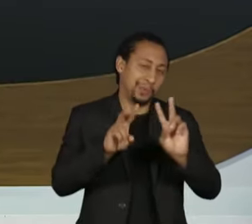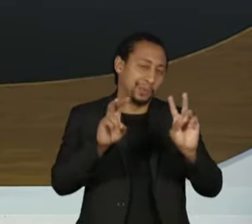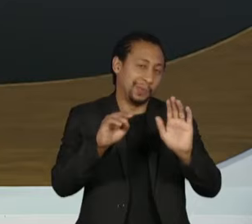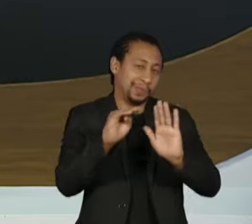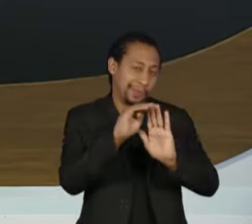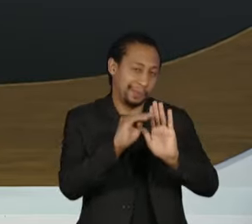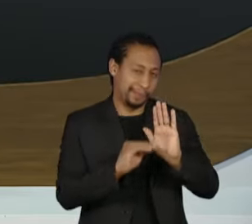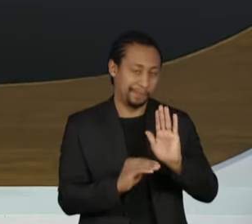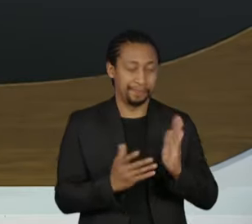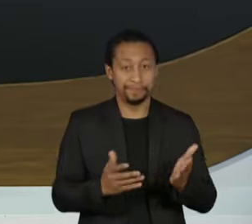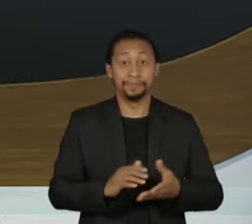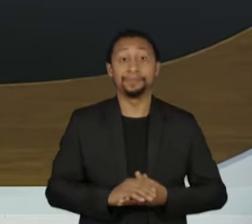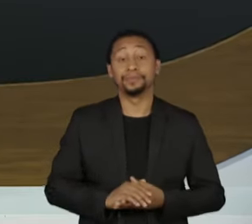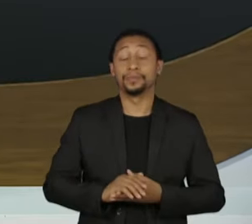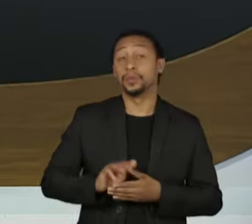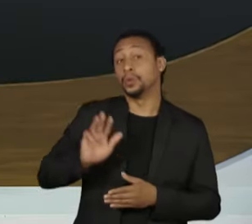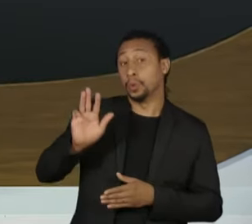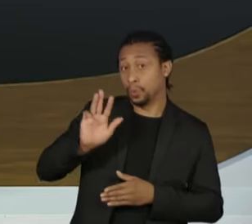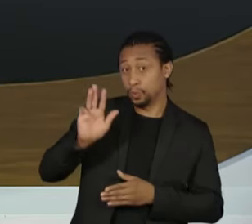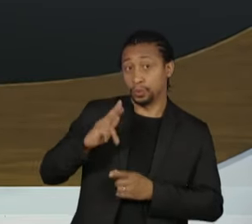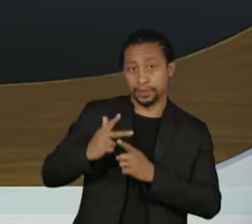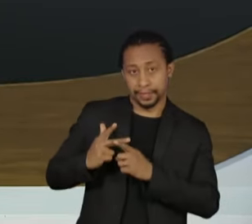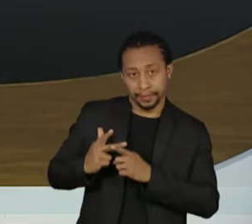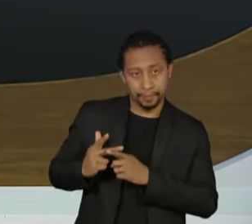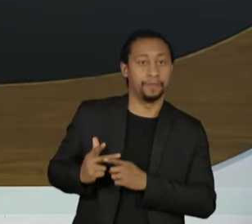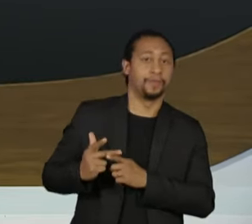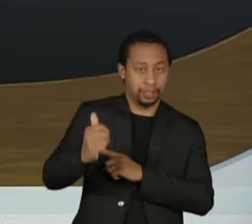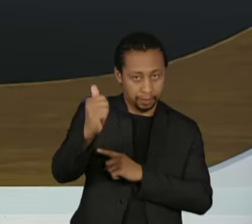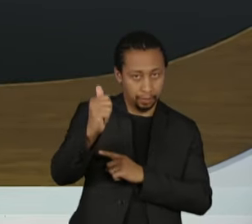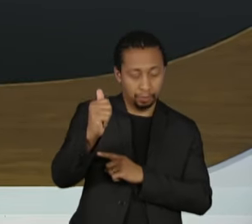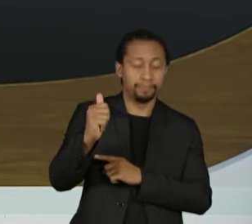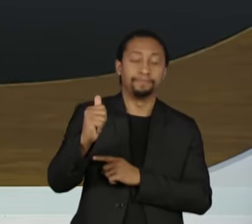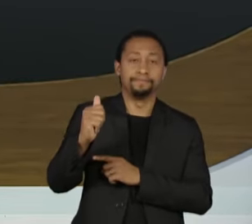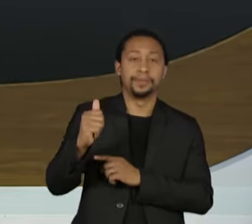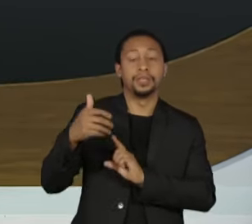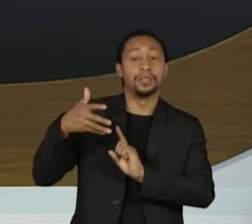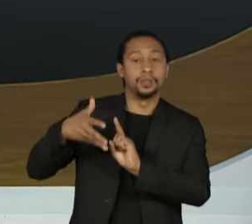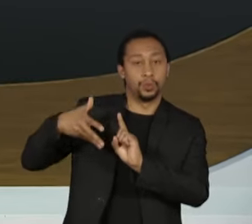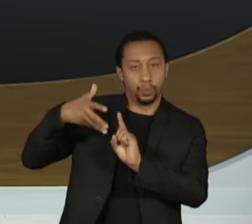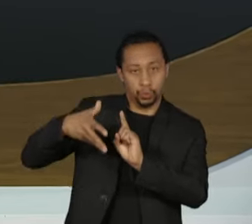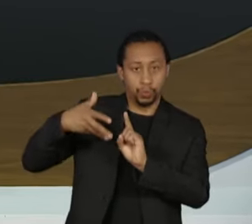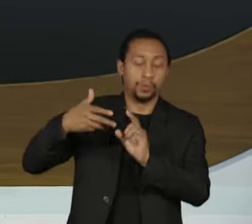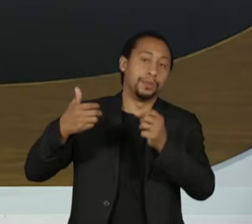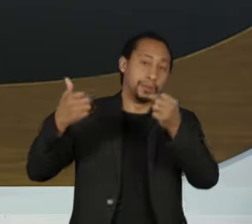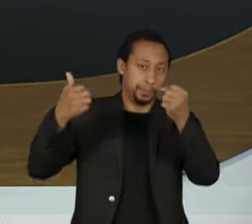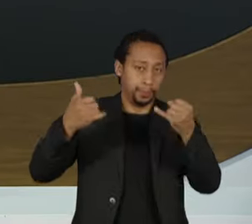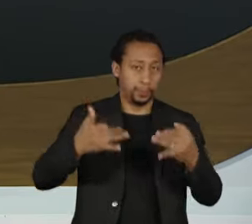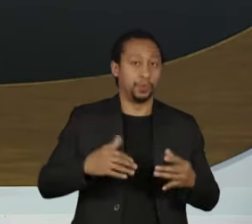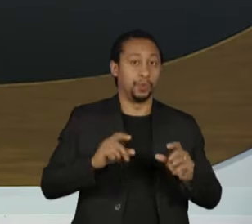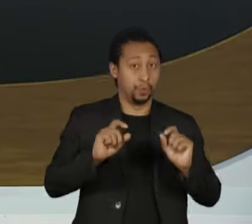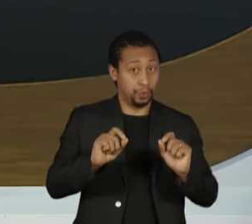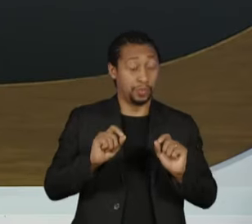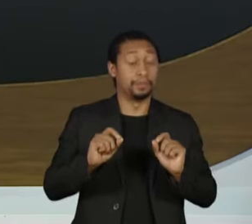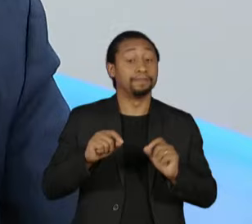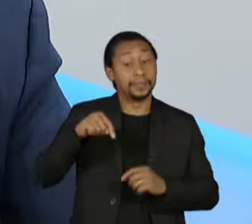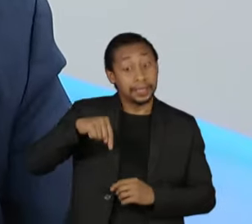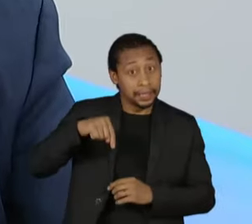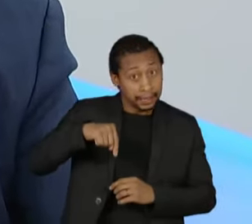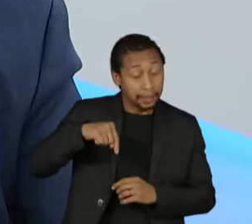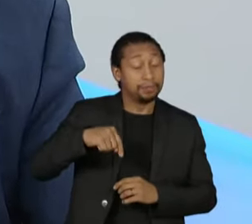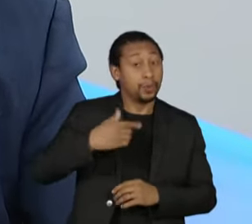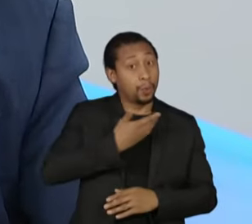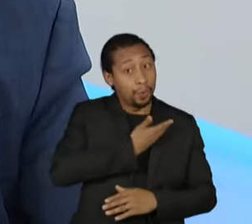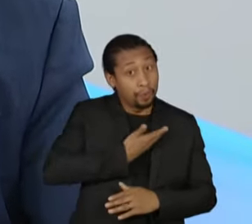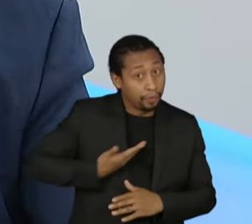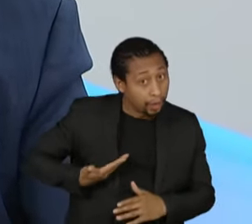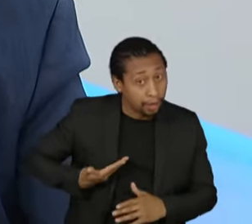Quando o Lula venceu a eleição, nos primeiros dois discursos que ele fez ainda no dia da Vitória, ele falou, este não será um governo do PT, é um governo